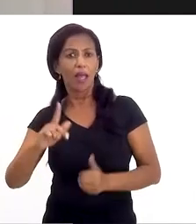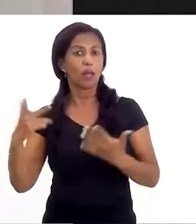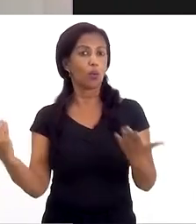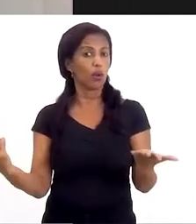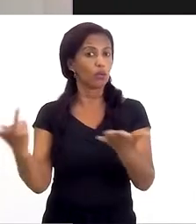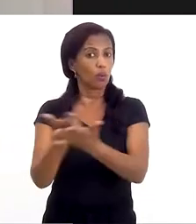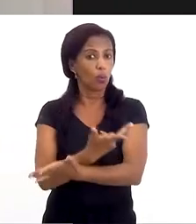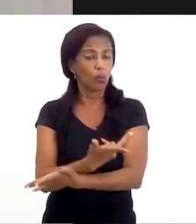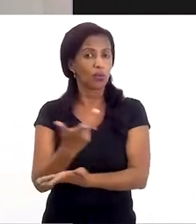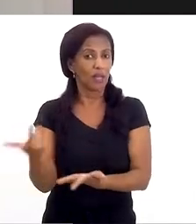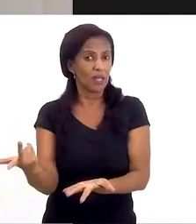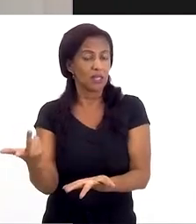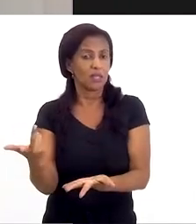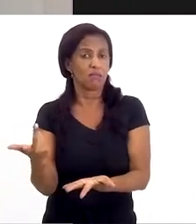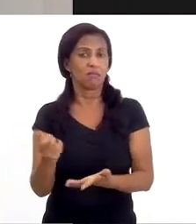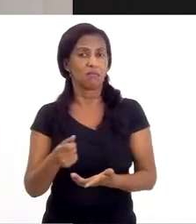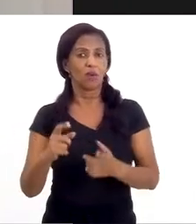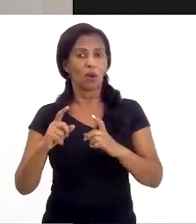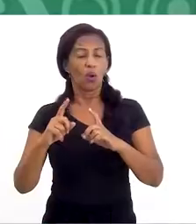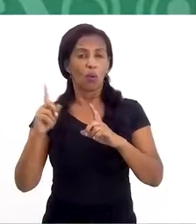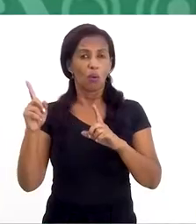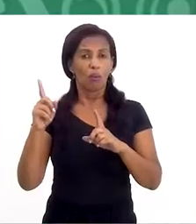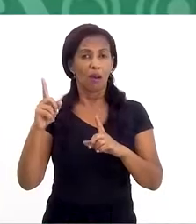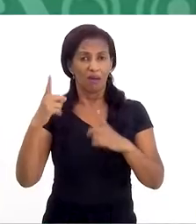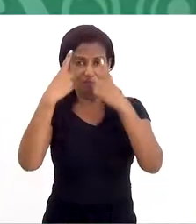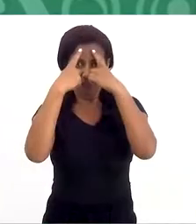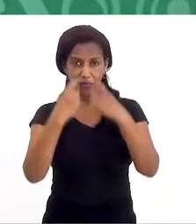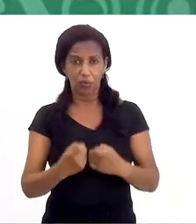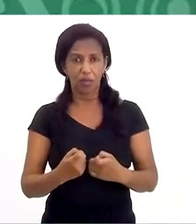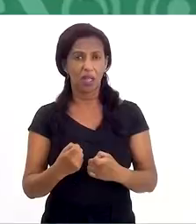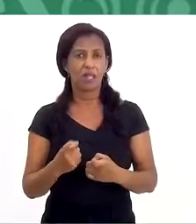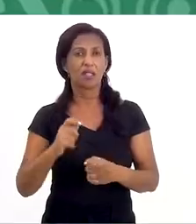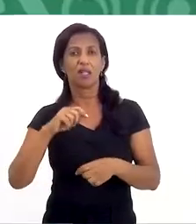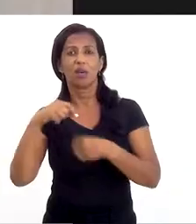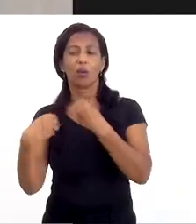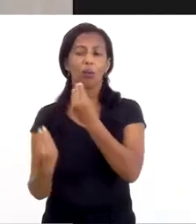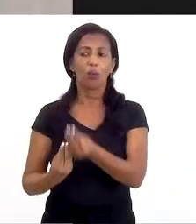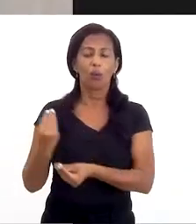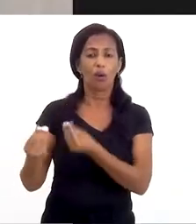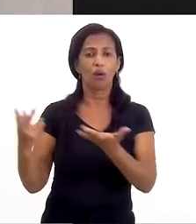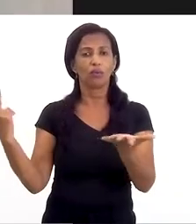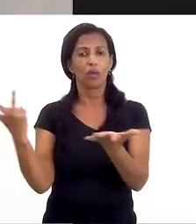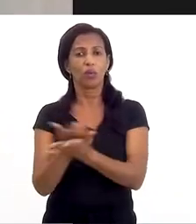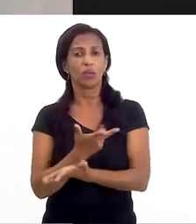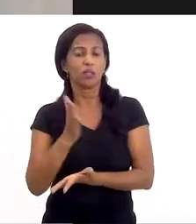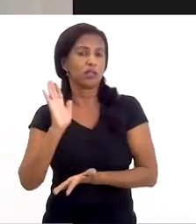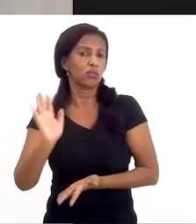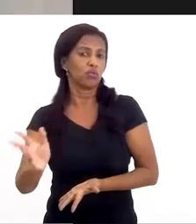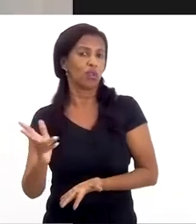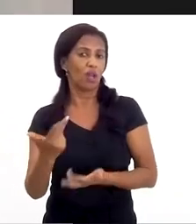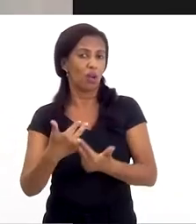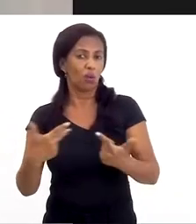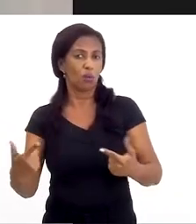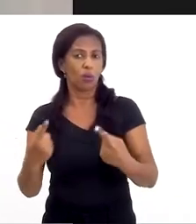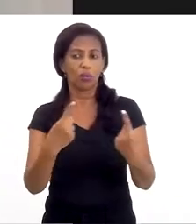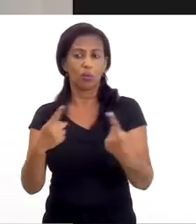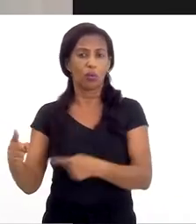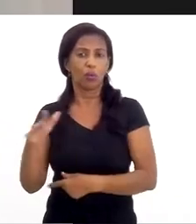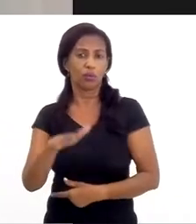né, quando há ali um vestígio, a importância de preservar esse vestígio, se o fato já, né, tiver acontecido ali